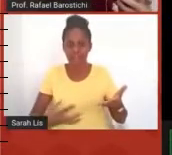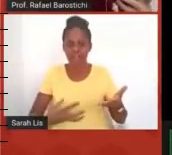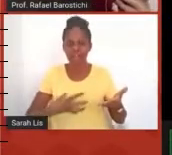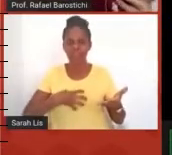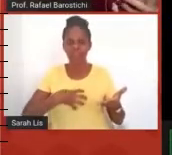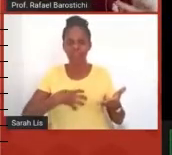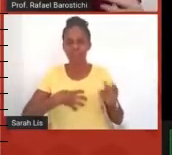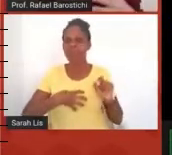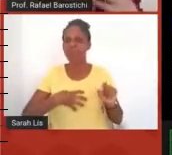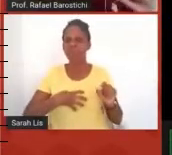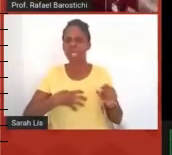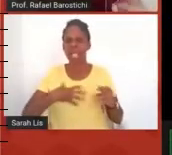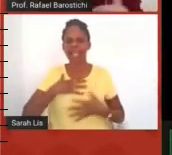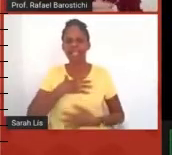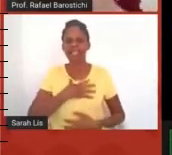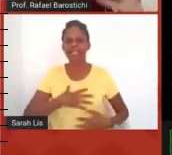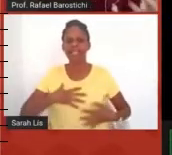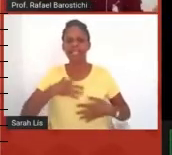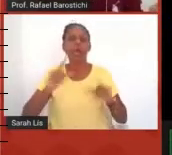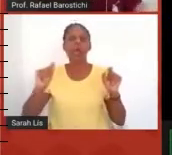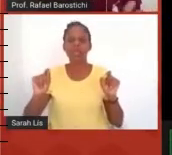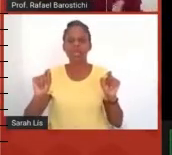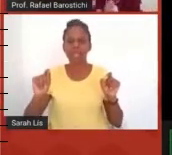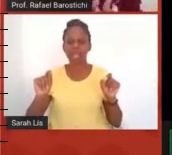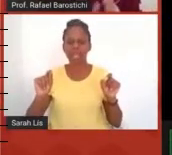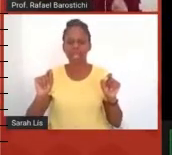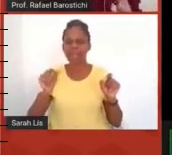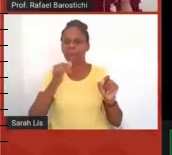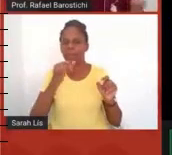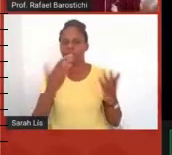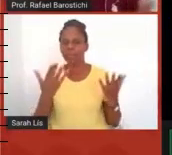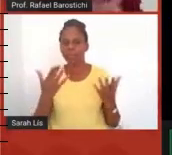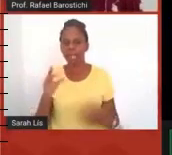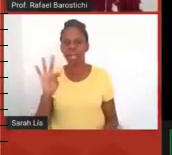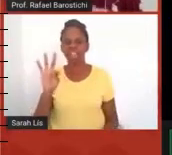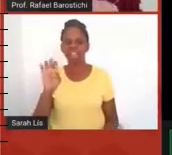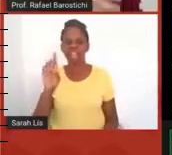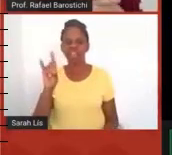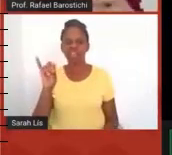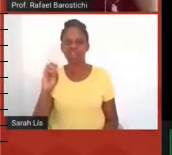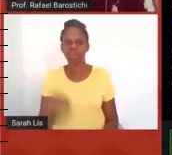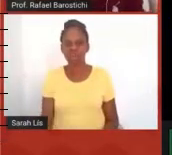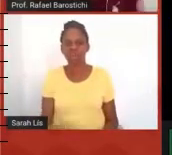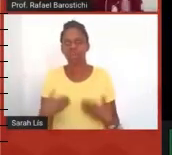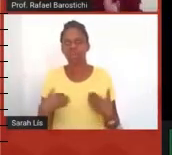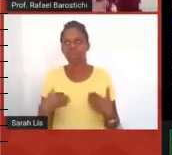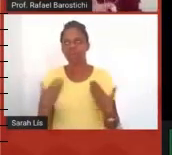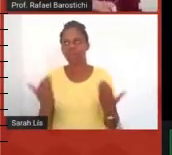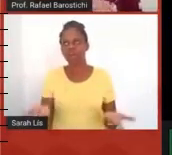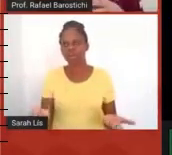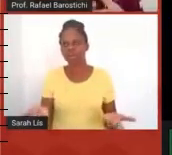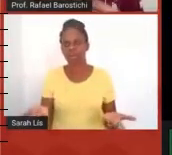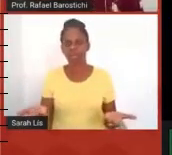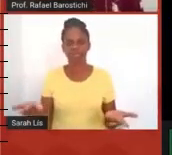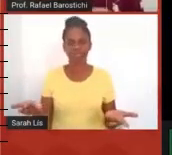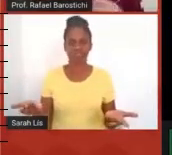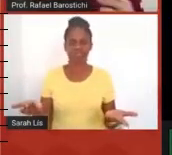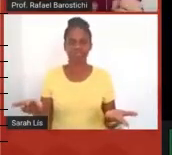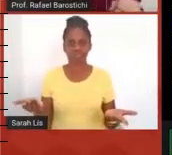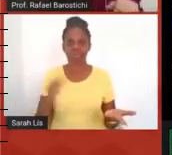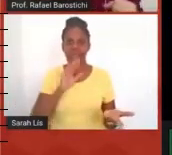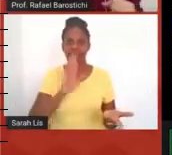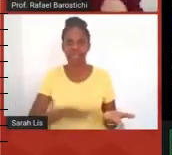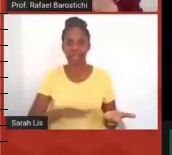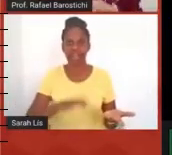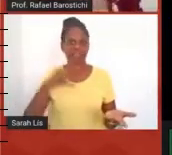são as suas sensações, você está, sei lá, está entediado, né, meio da tarde, palestras, ou,